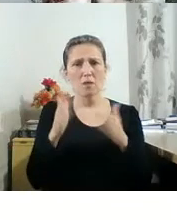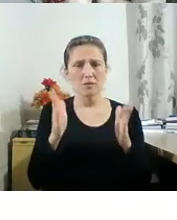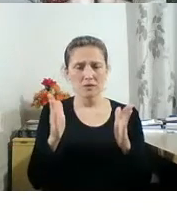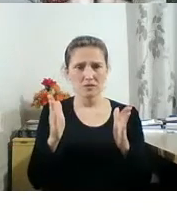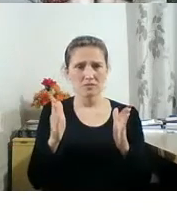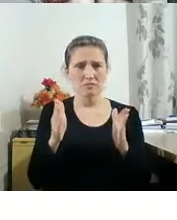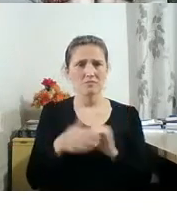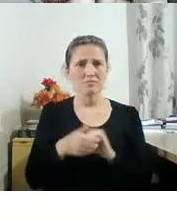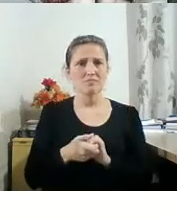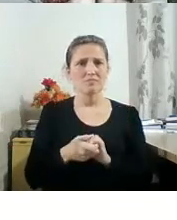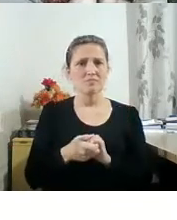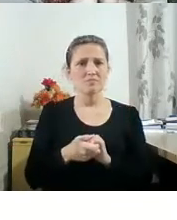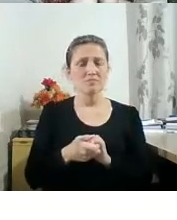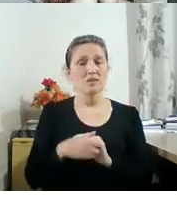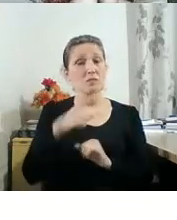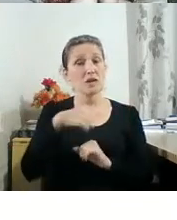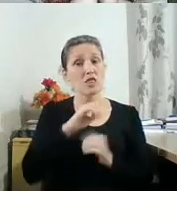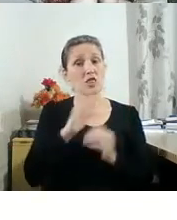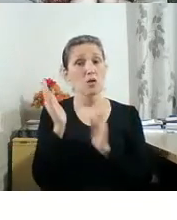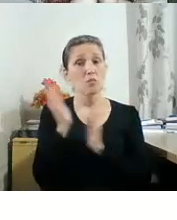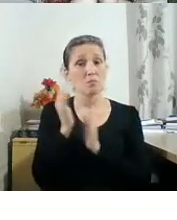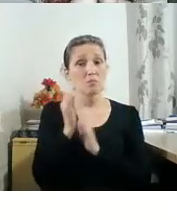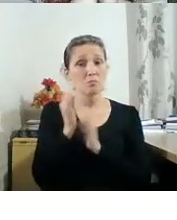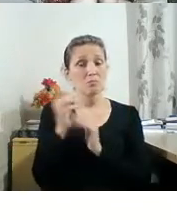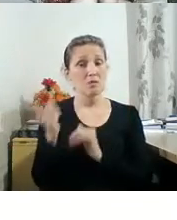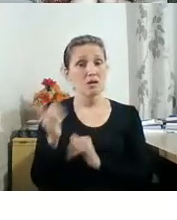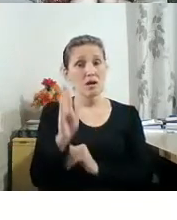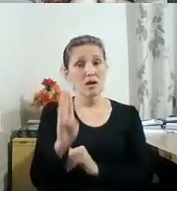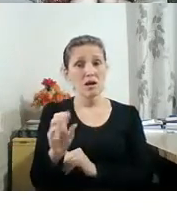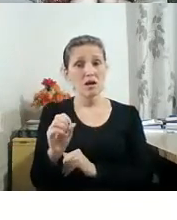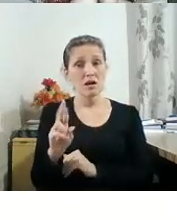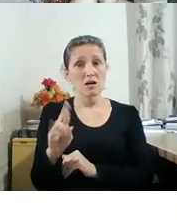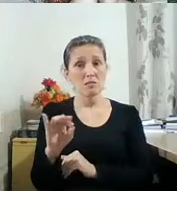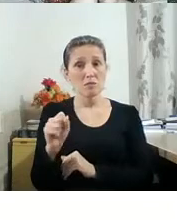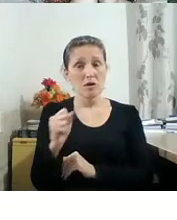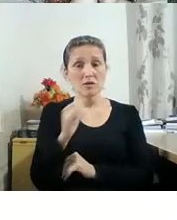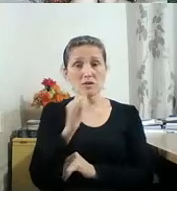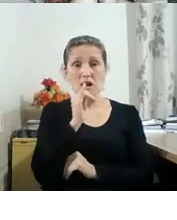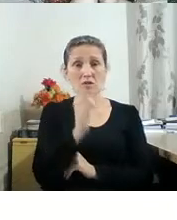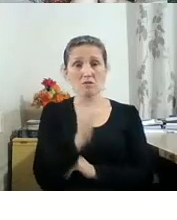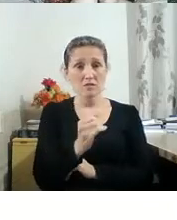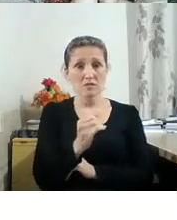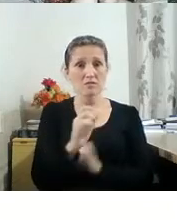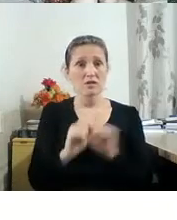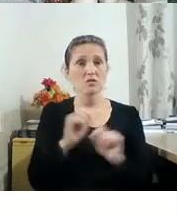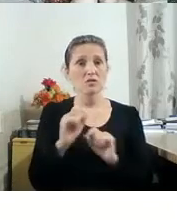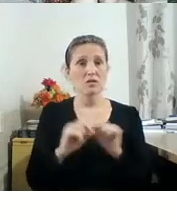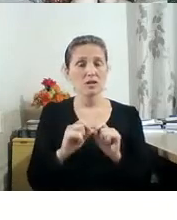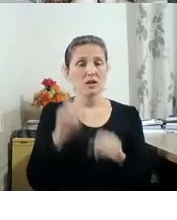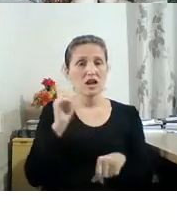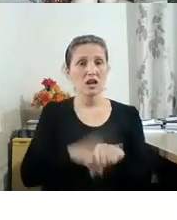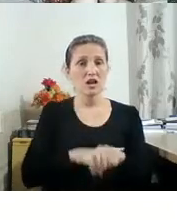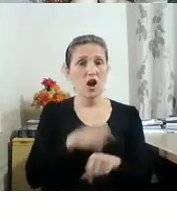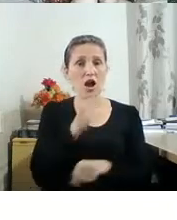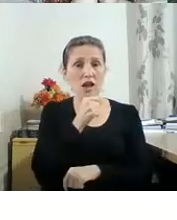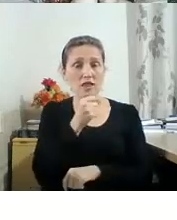uma salva de palmas para Boris e dizer, por último, a notícia que nós, quando fizemos a entrevista, não tínhamos